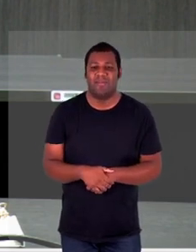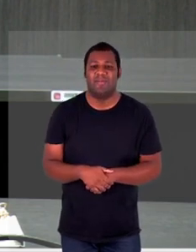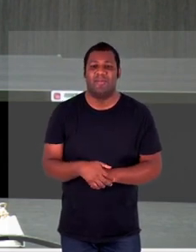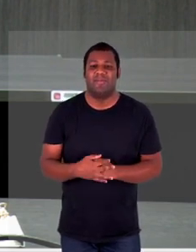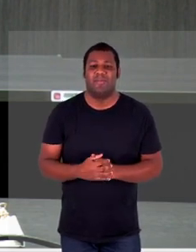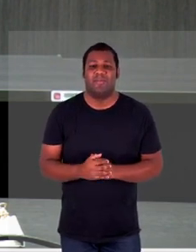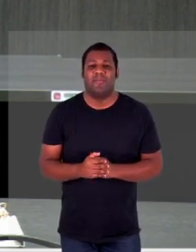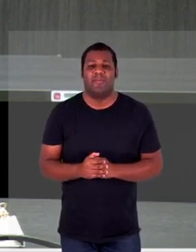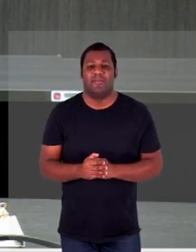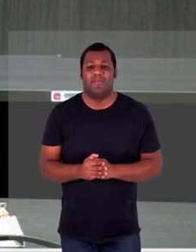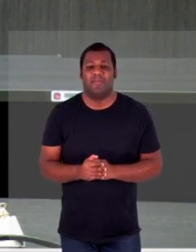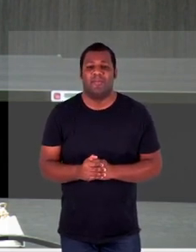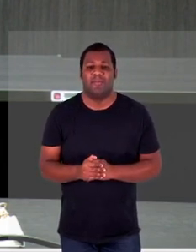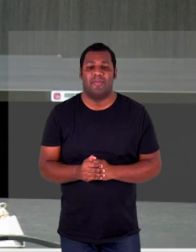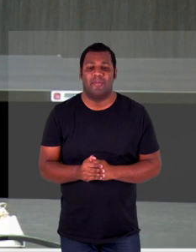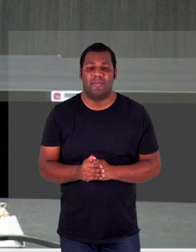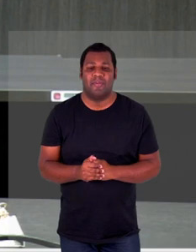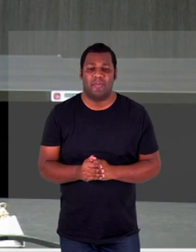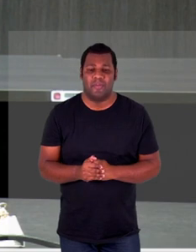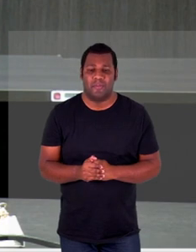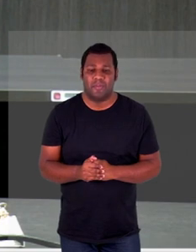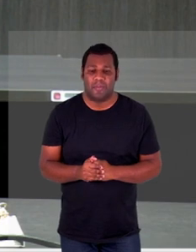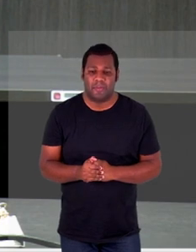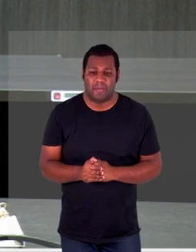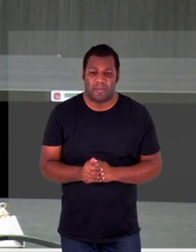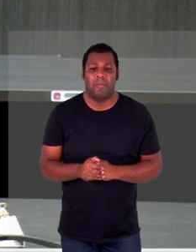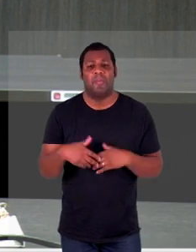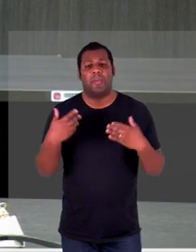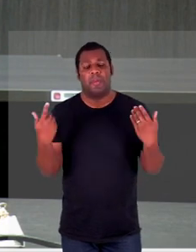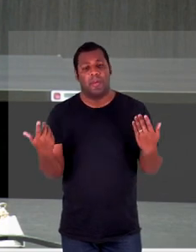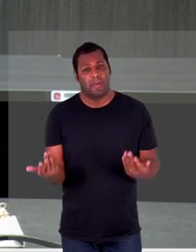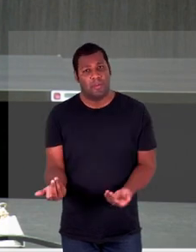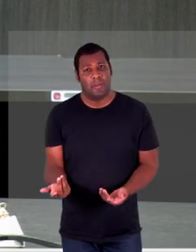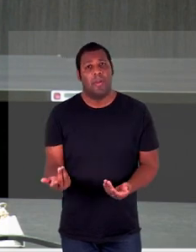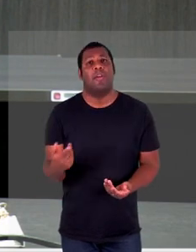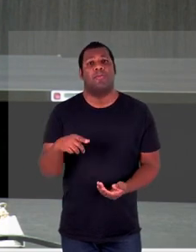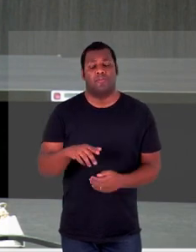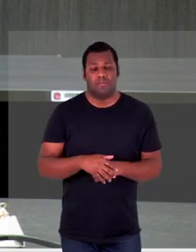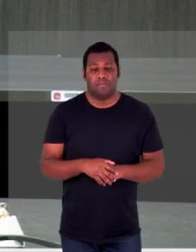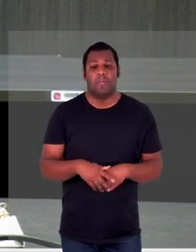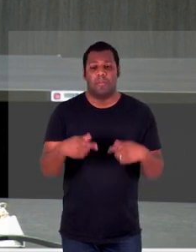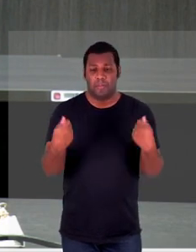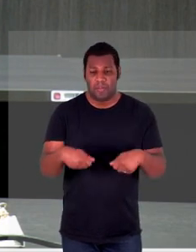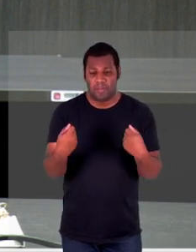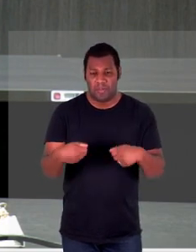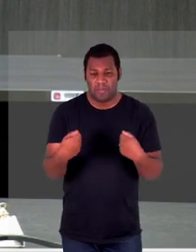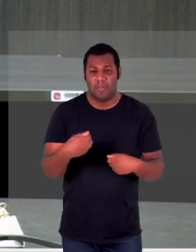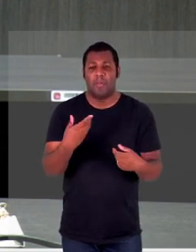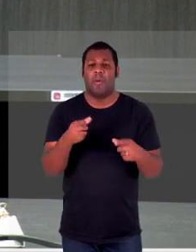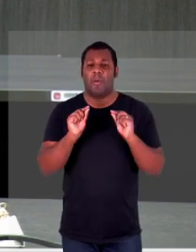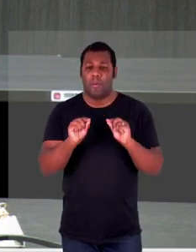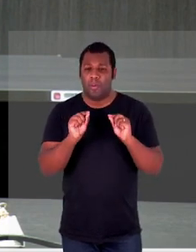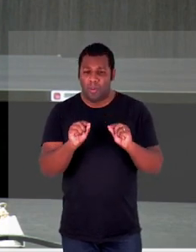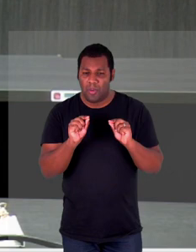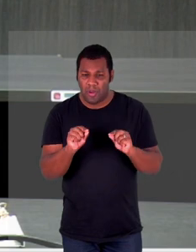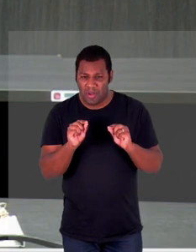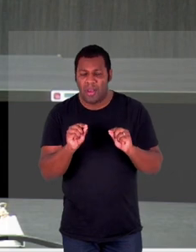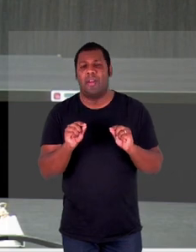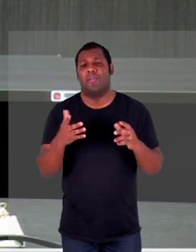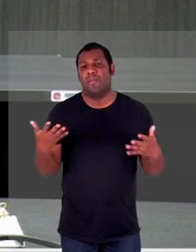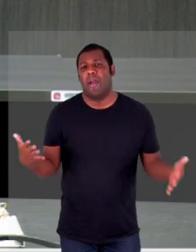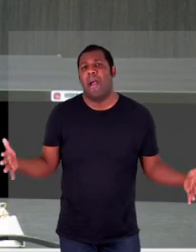ramificação da sociedade. Então, se procurados, devemos adotar as posturas, os encaminhamentos devidos, o